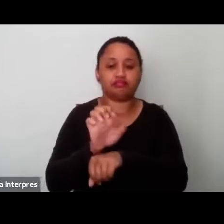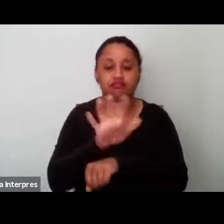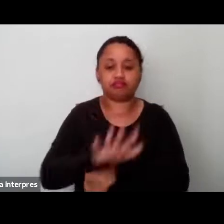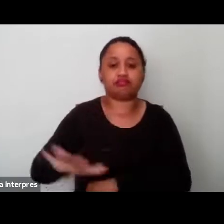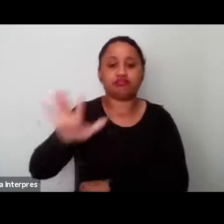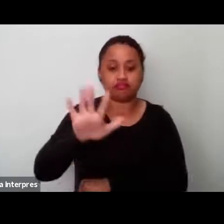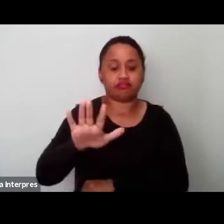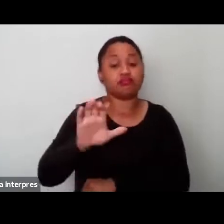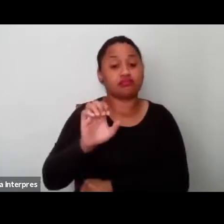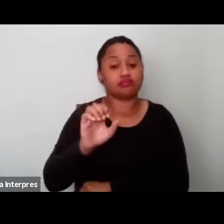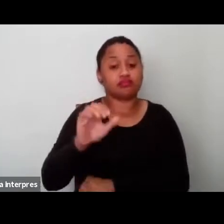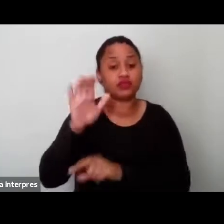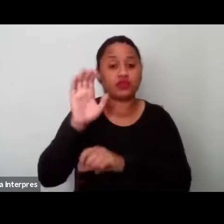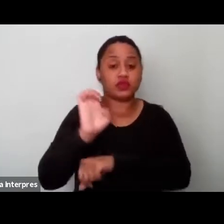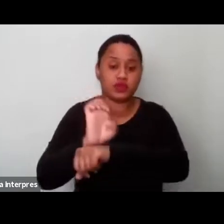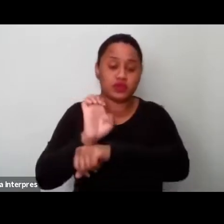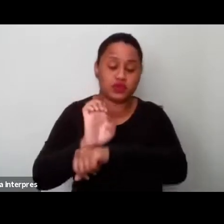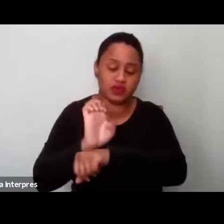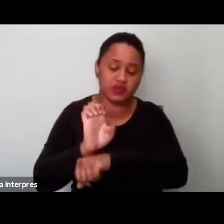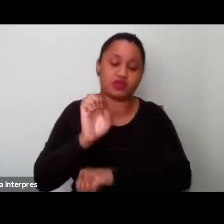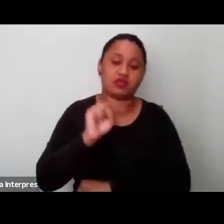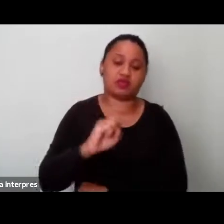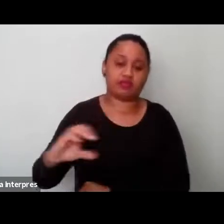aqui do estado de Santa Catarina.